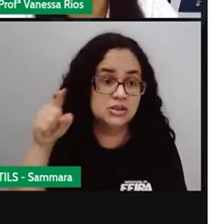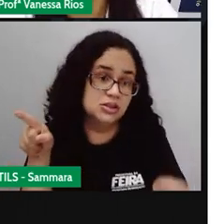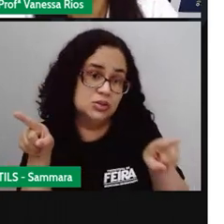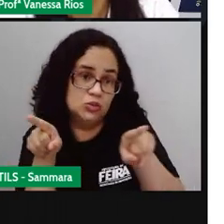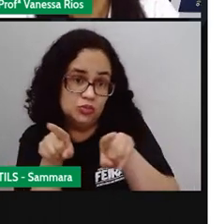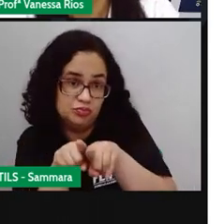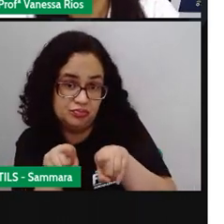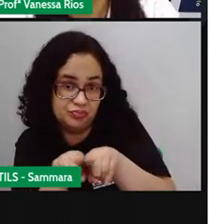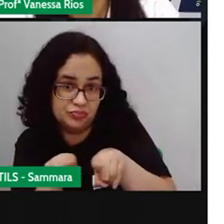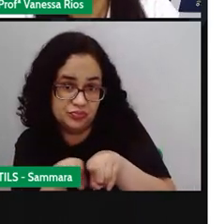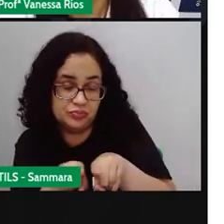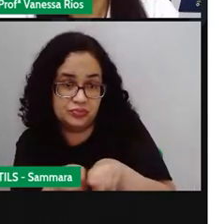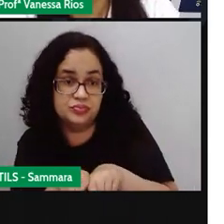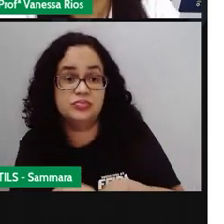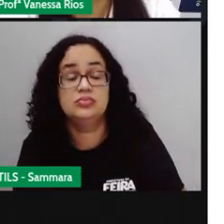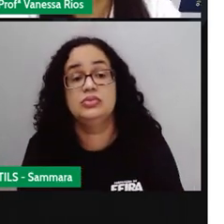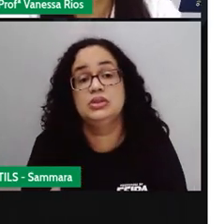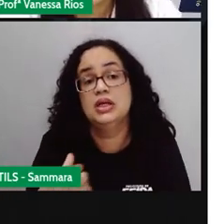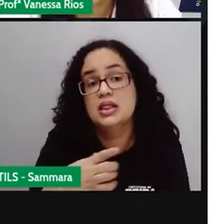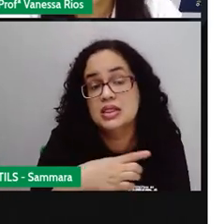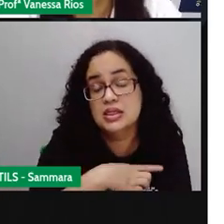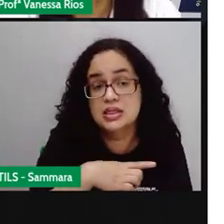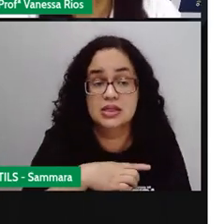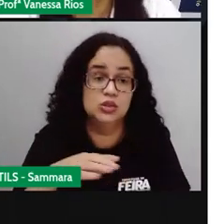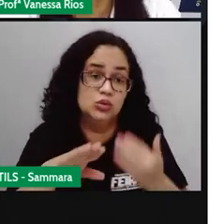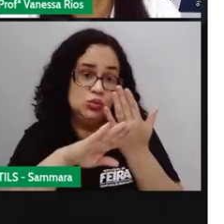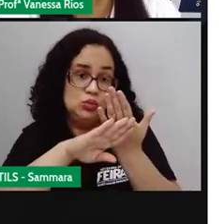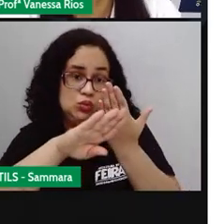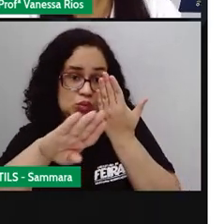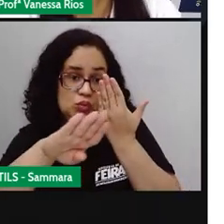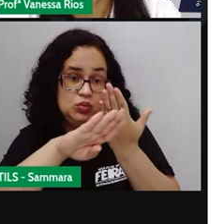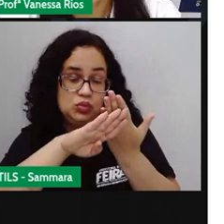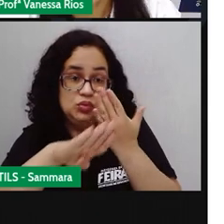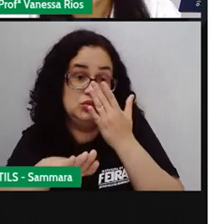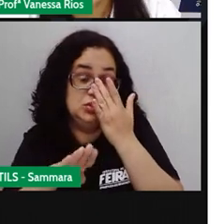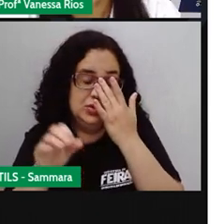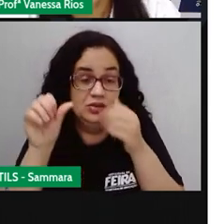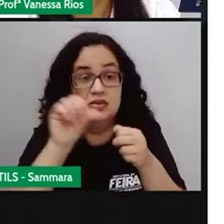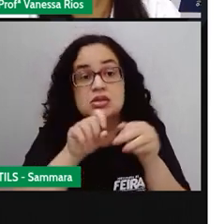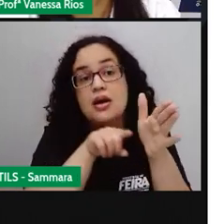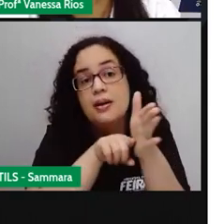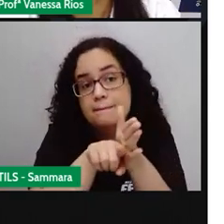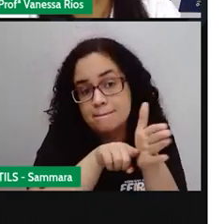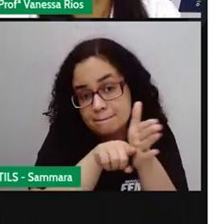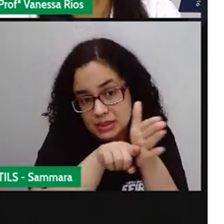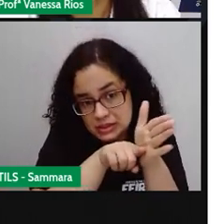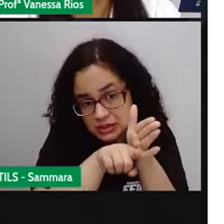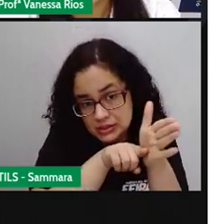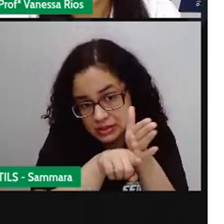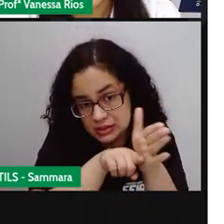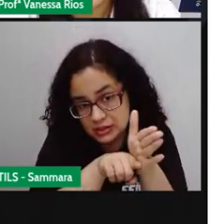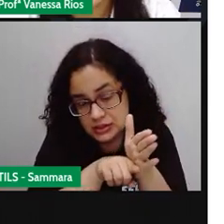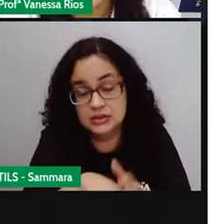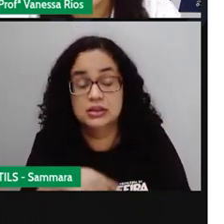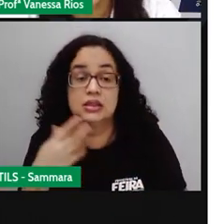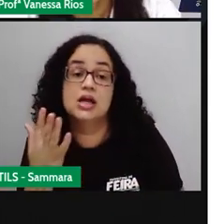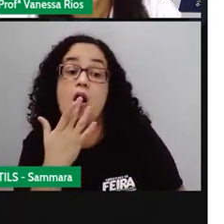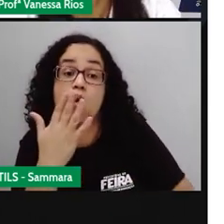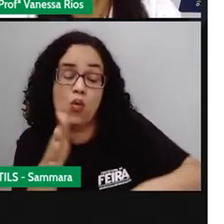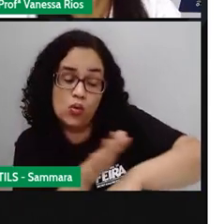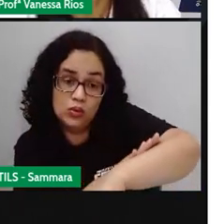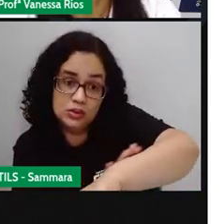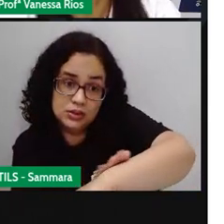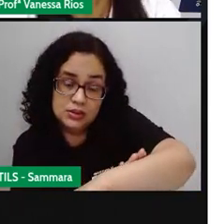refletir, não é? Existe essa separação quando vai fazer a pesquisa entre as raças,